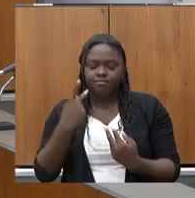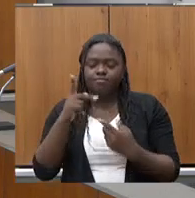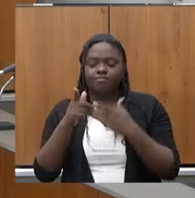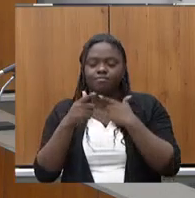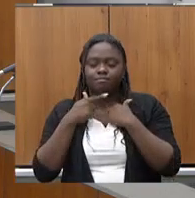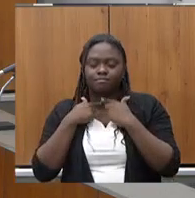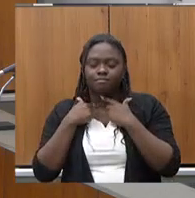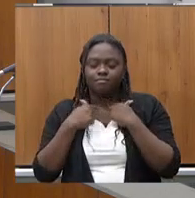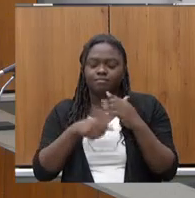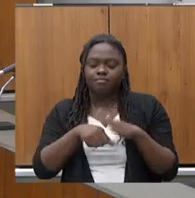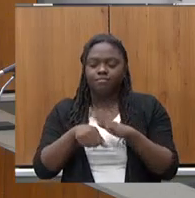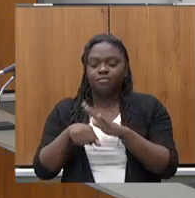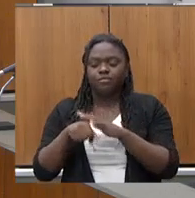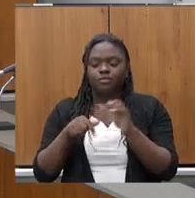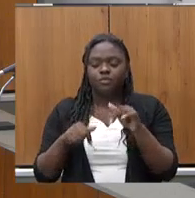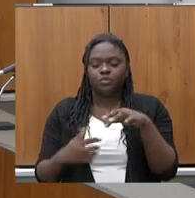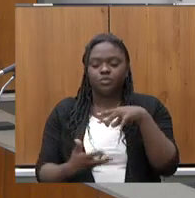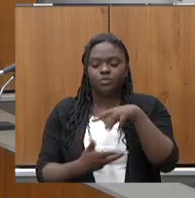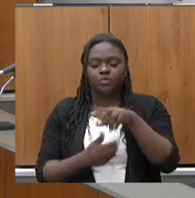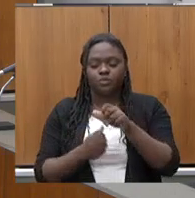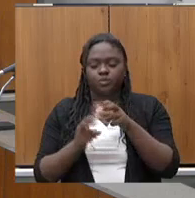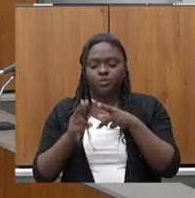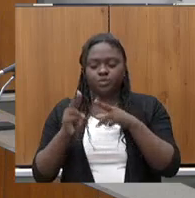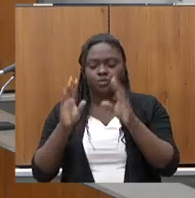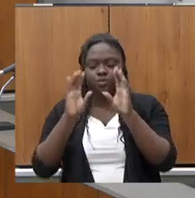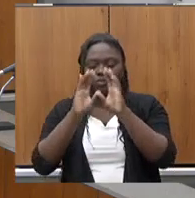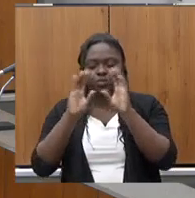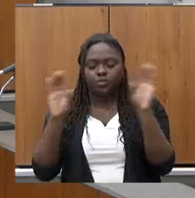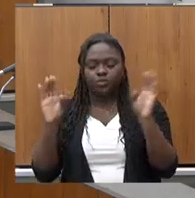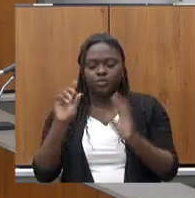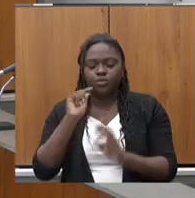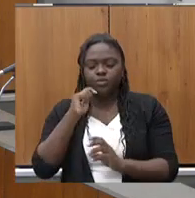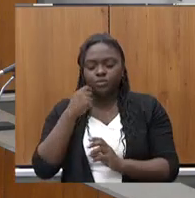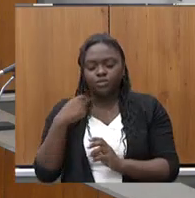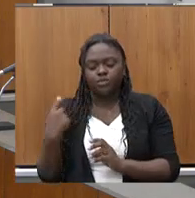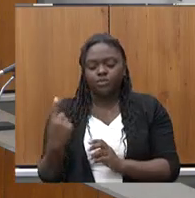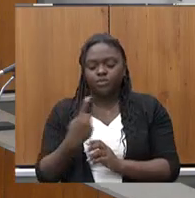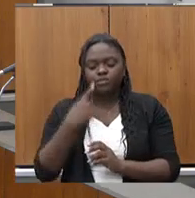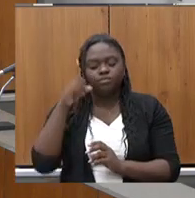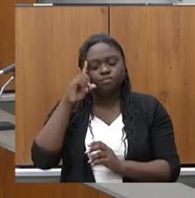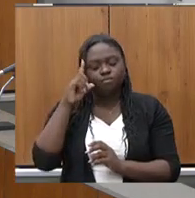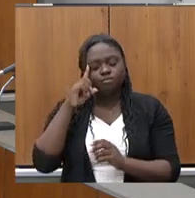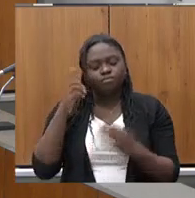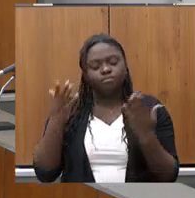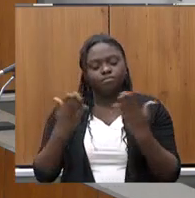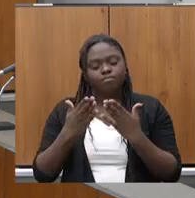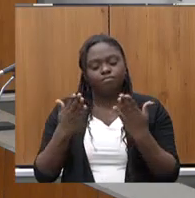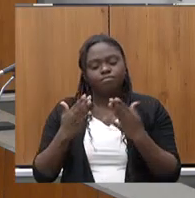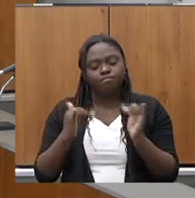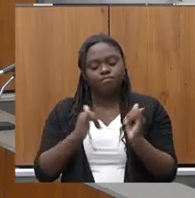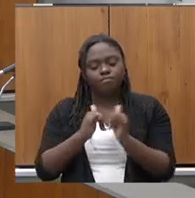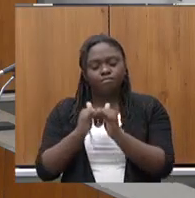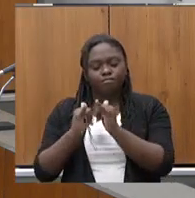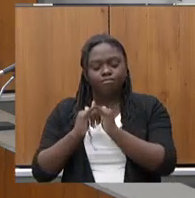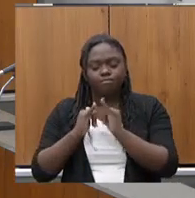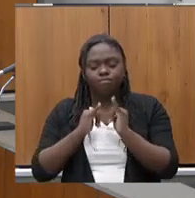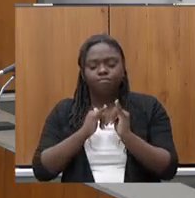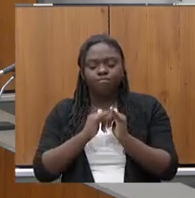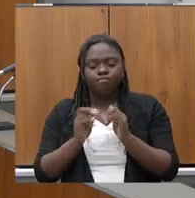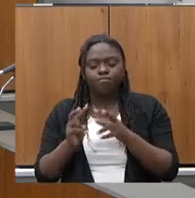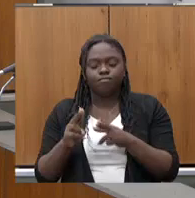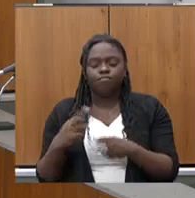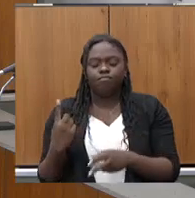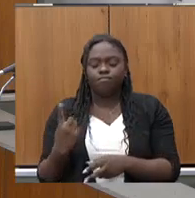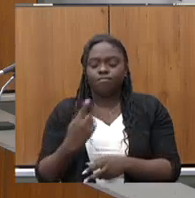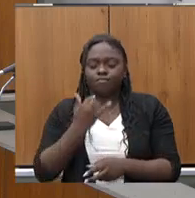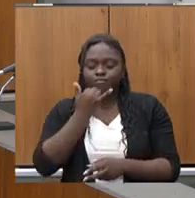assim na terra como no céu. Com o nosso de cada dia nos dai hoje, perdoai as nossas ofensas, assim como nós perdoamos